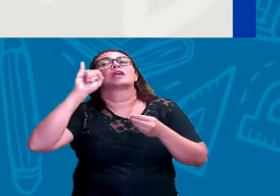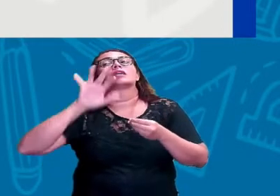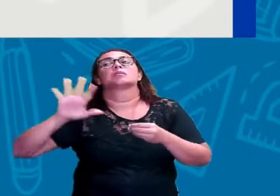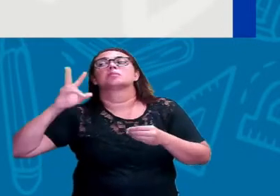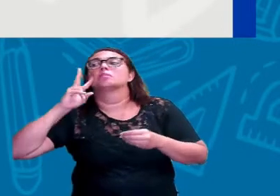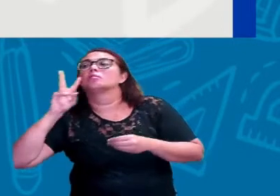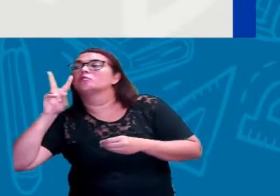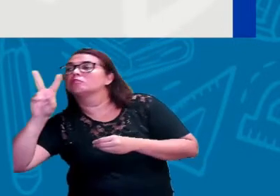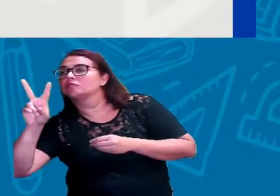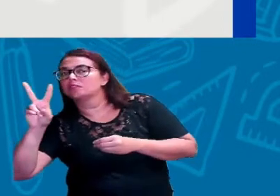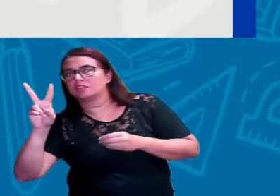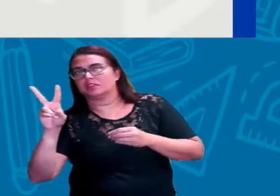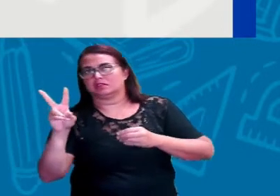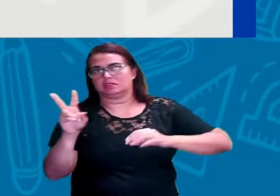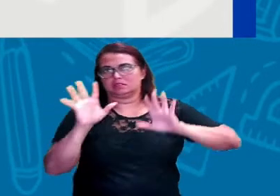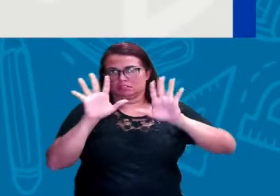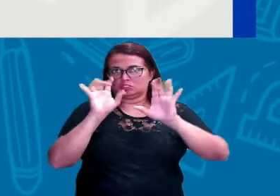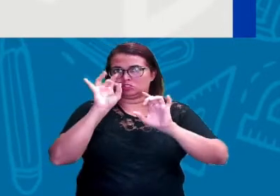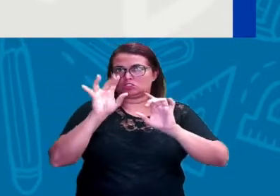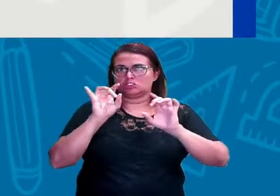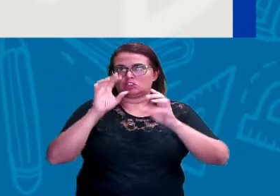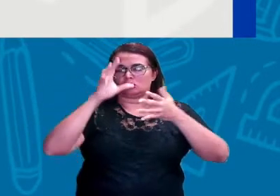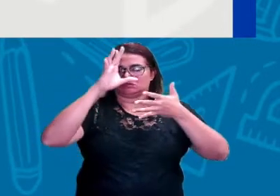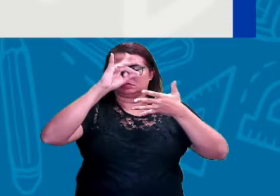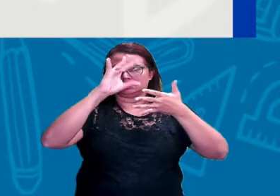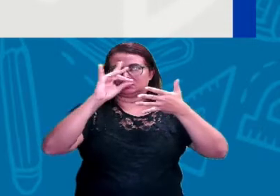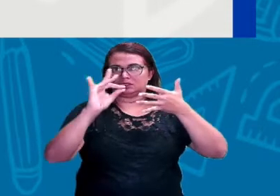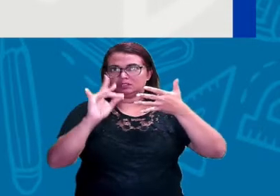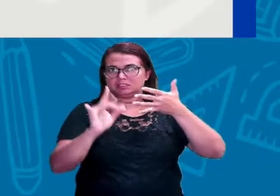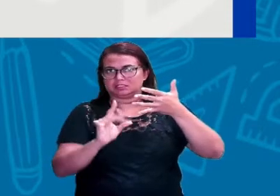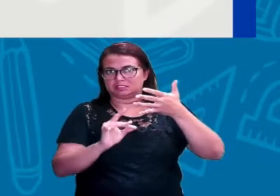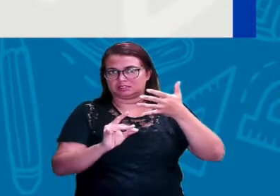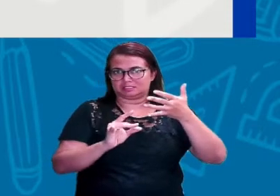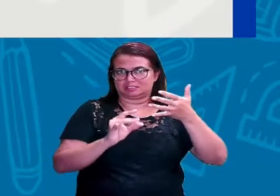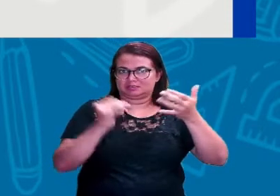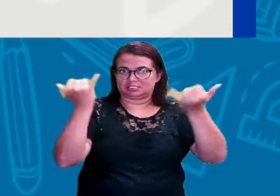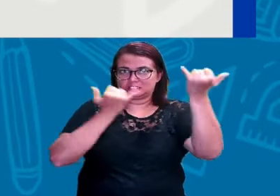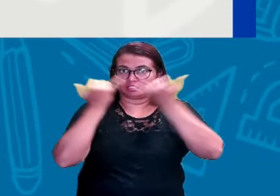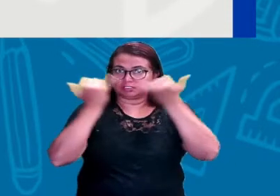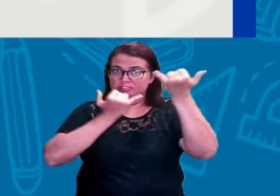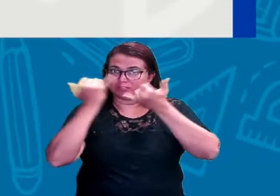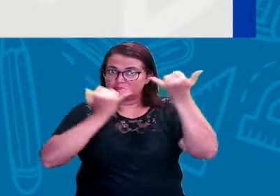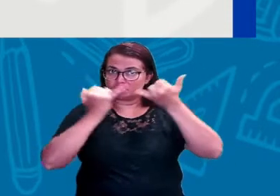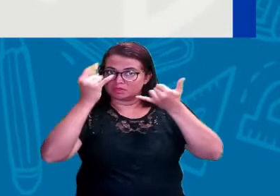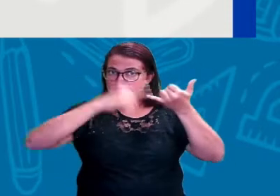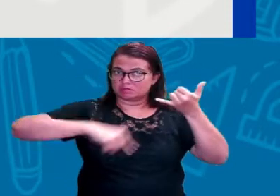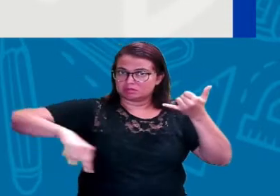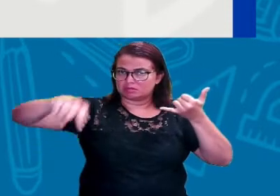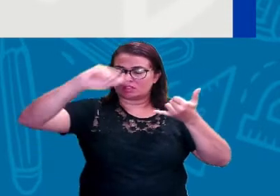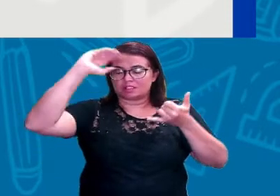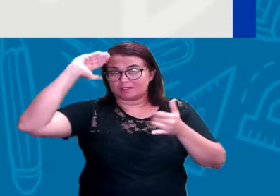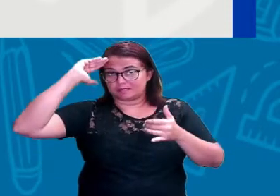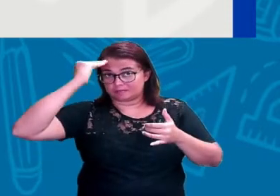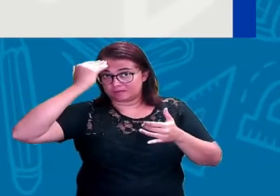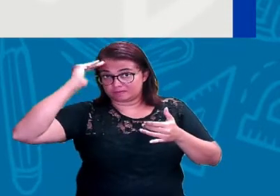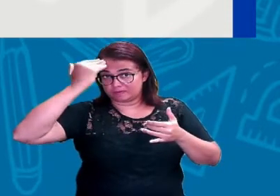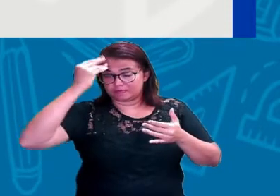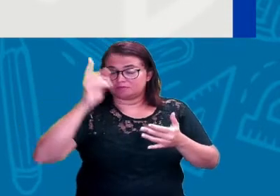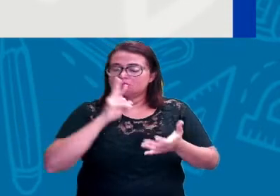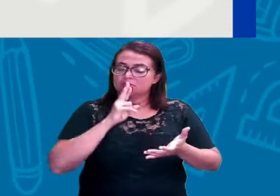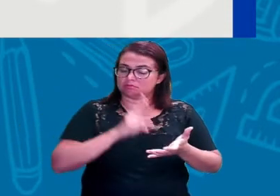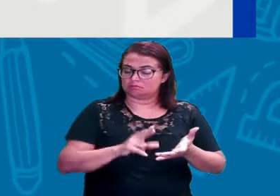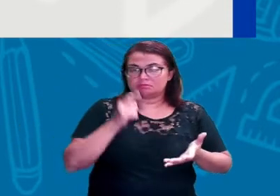Calma que a gente vai observar. Eu só estou trazendo aqui as informações que a gente precisa para resolver qual é a localização.